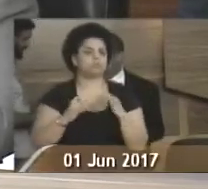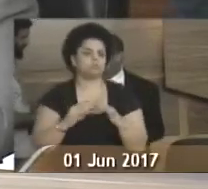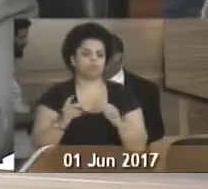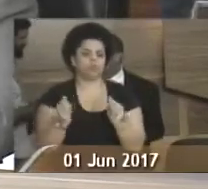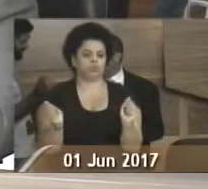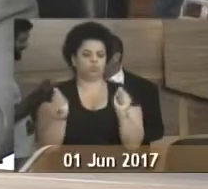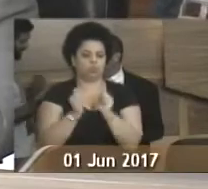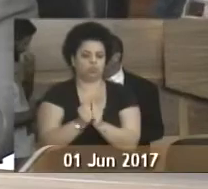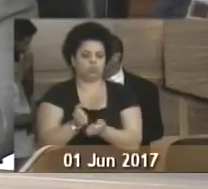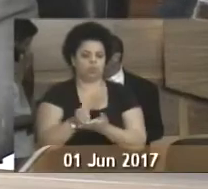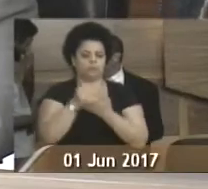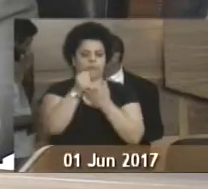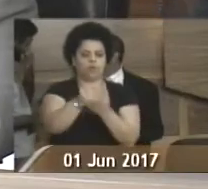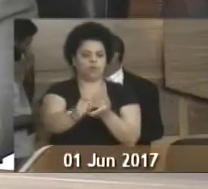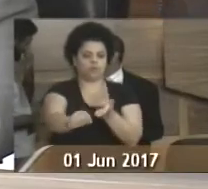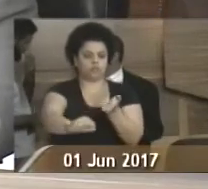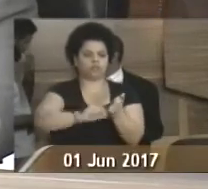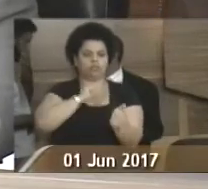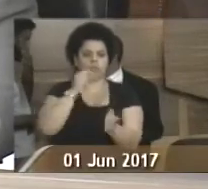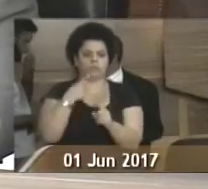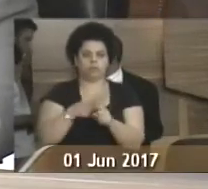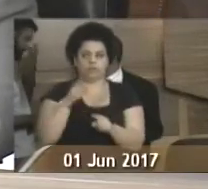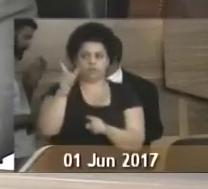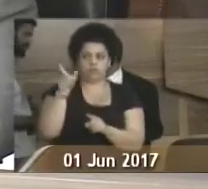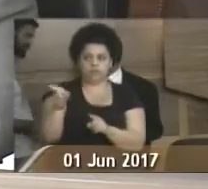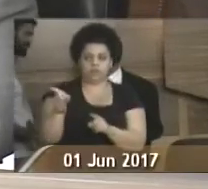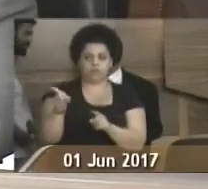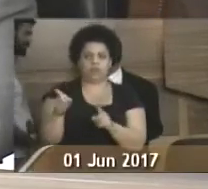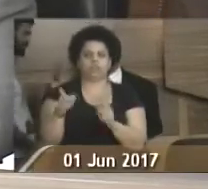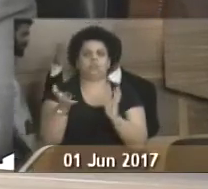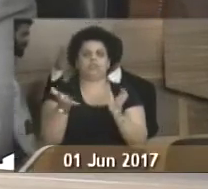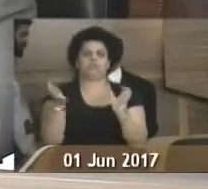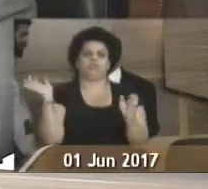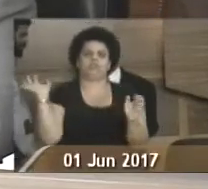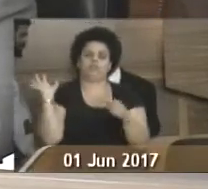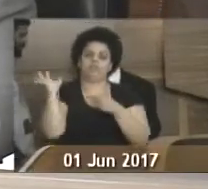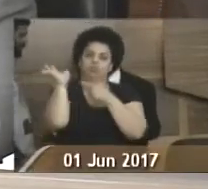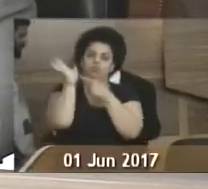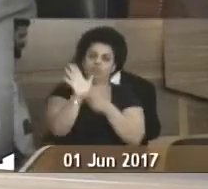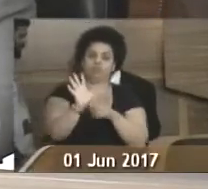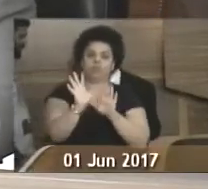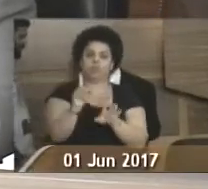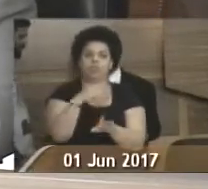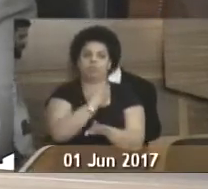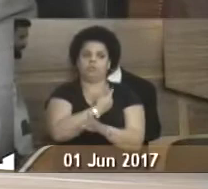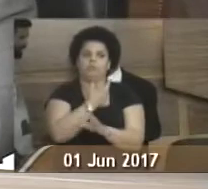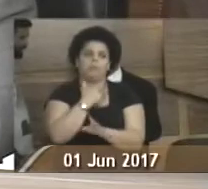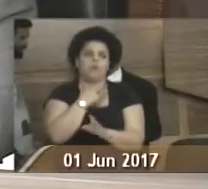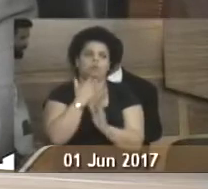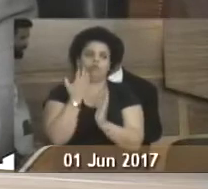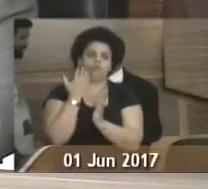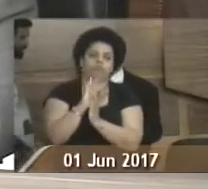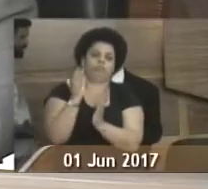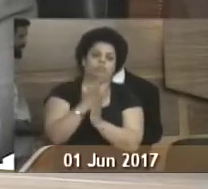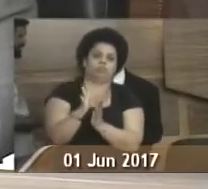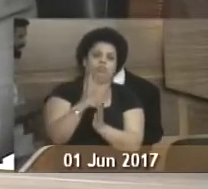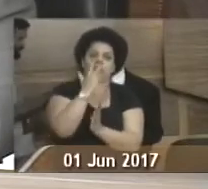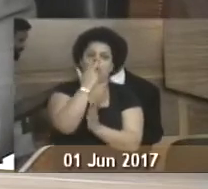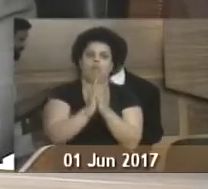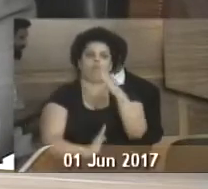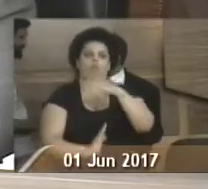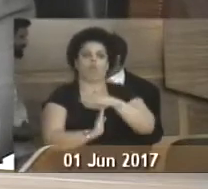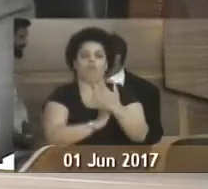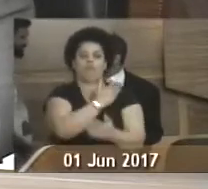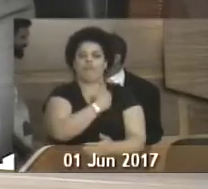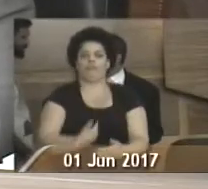parte do movimento, apoiando, assinando, porque esses, sim, estão aqui para combater. Agora, a gente não pode deixar que sejam freados como esse